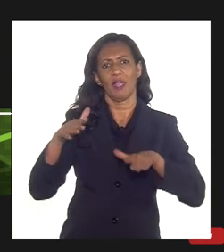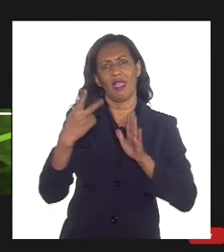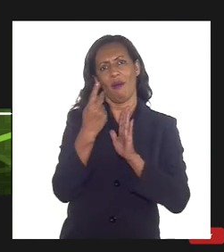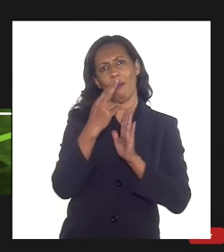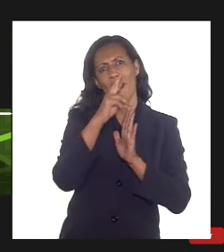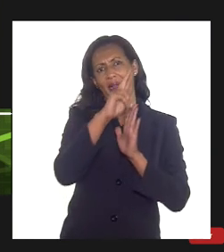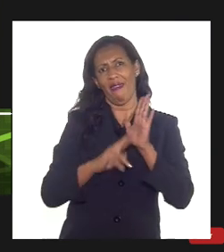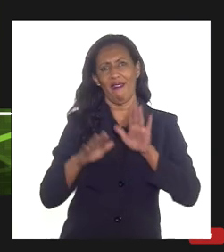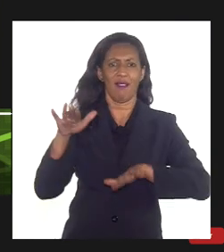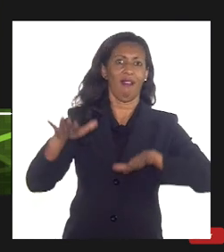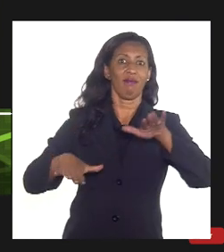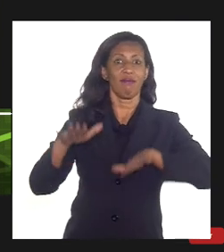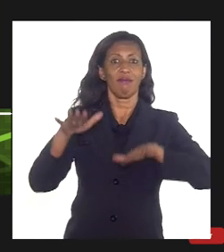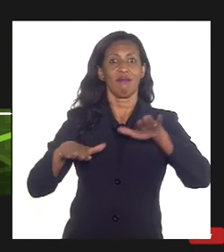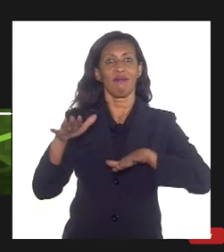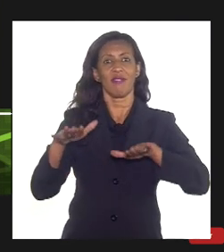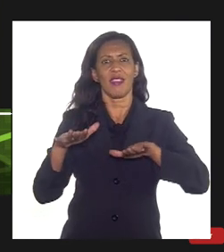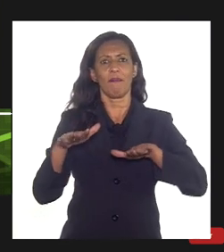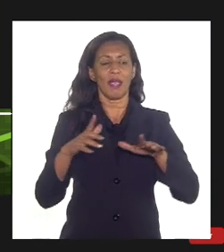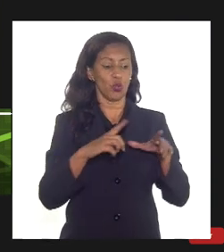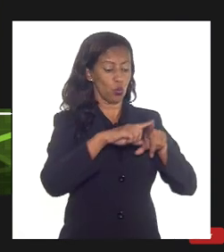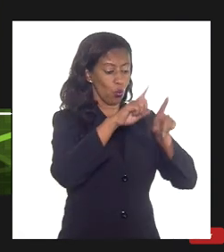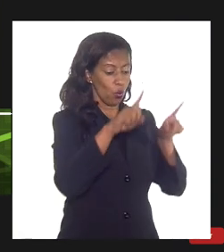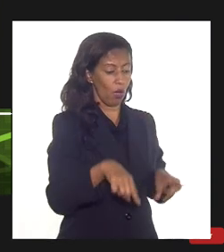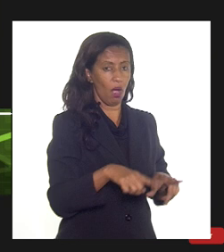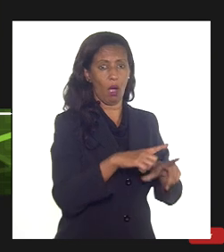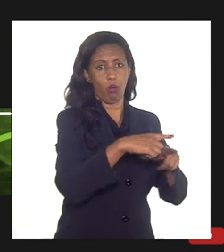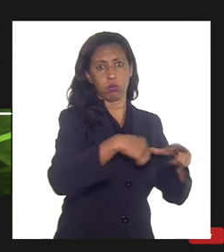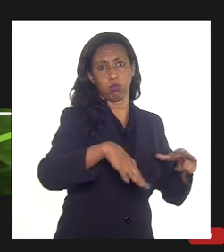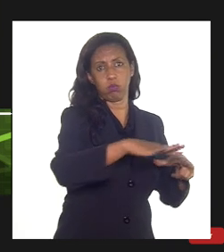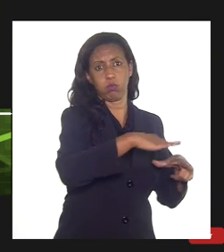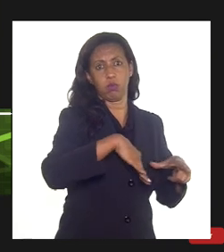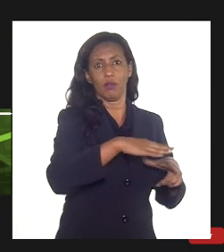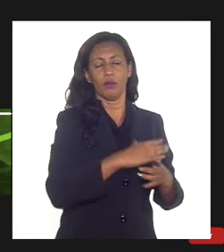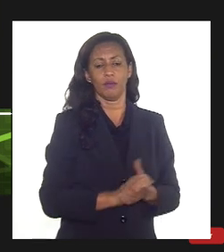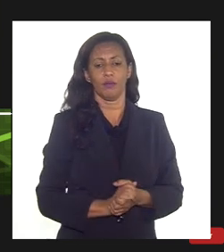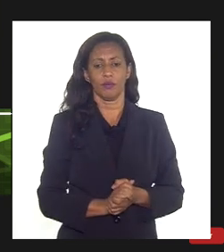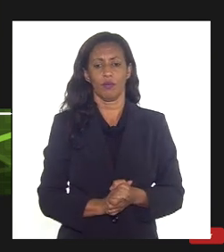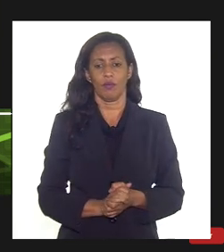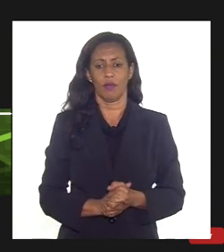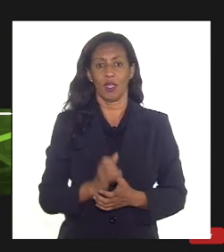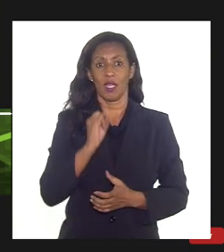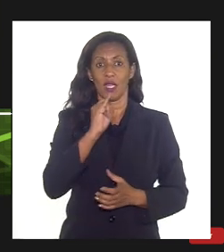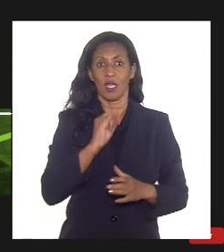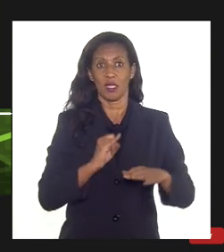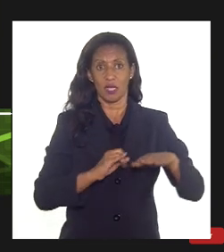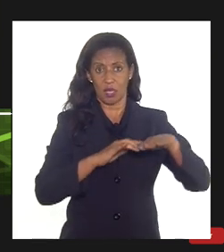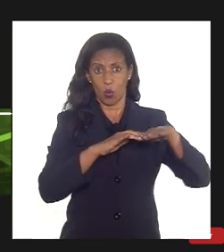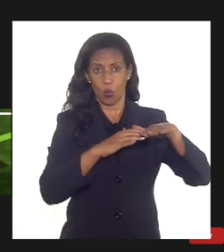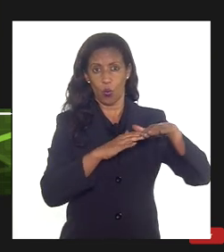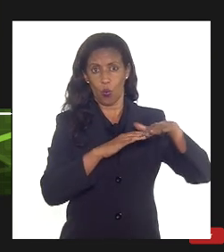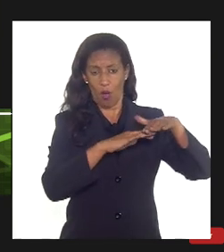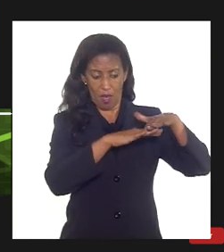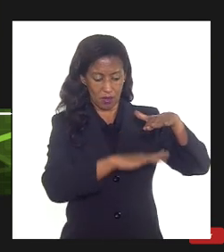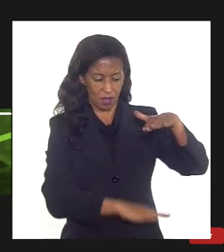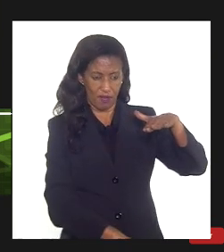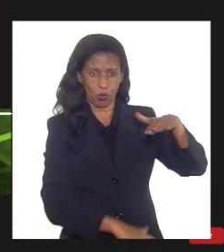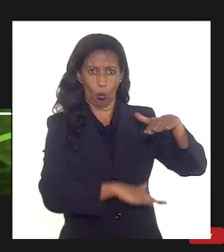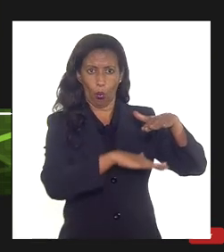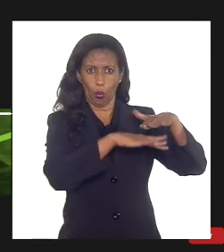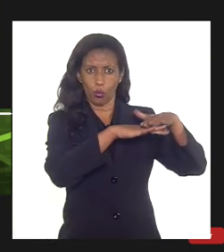depende muito do meu reservatório por exemplo entrando um pouco mais na parte técnica se um reservatório tiver muitas fraturas